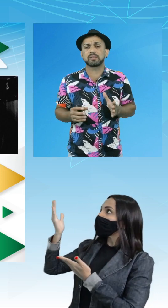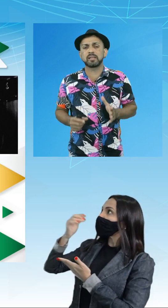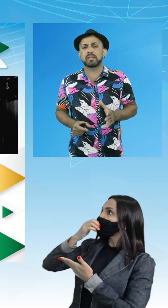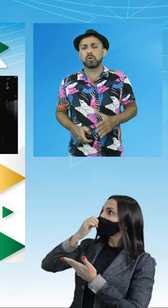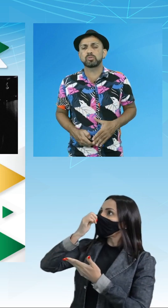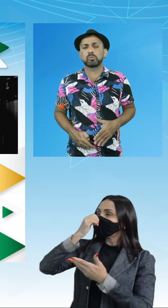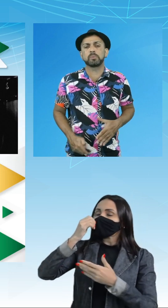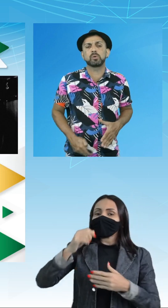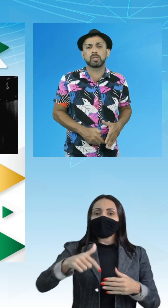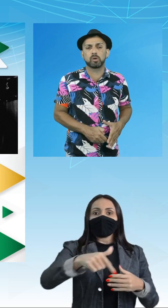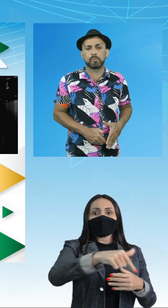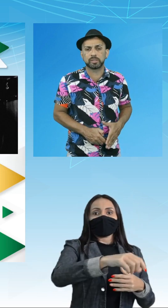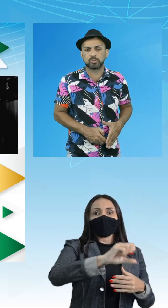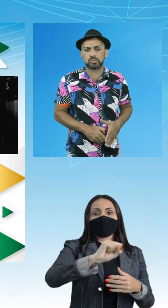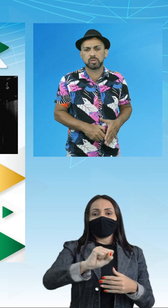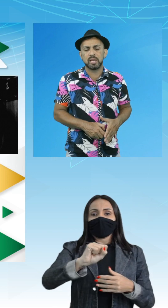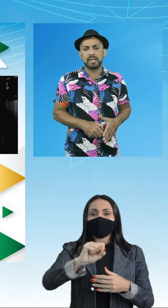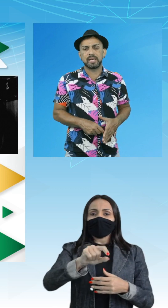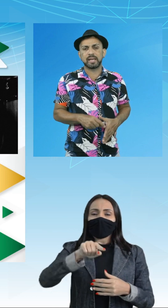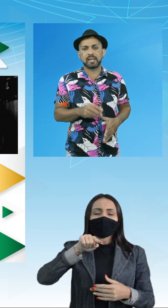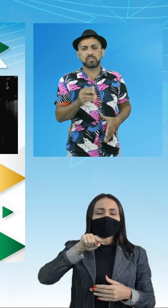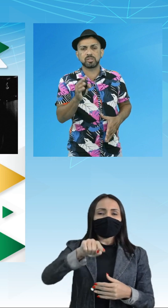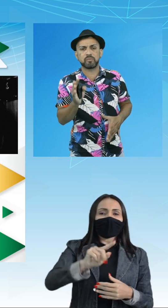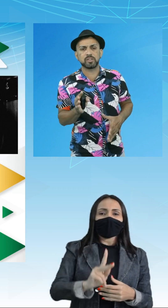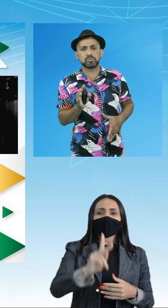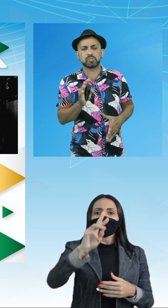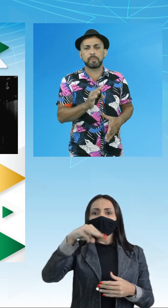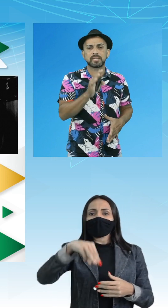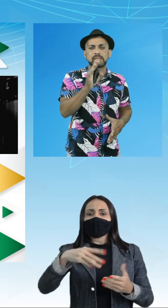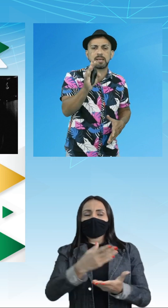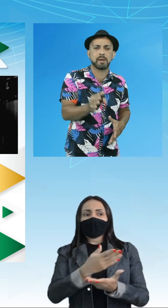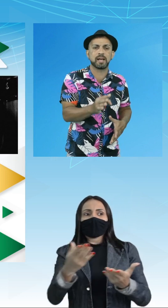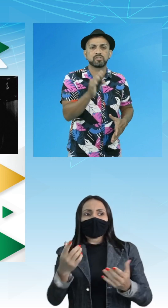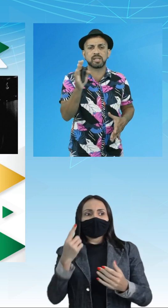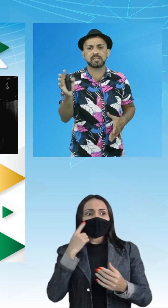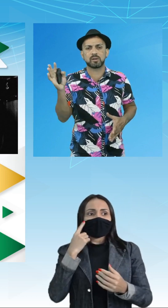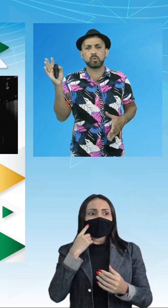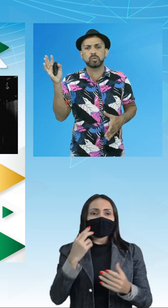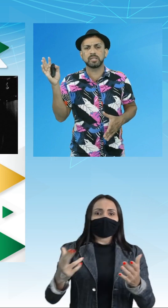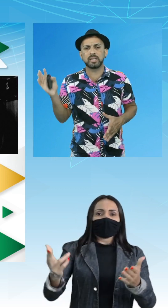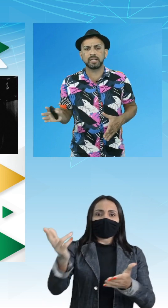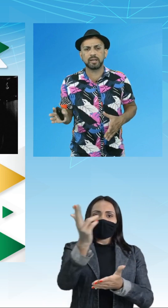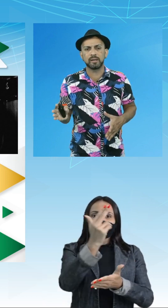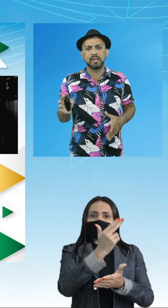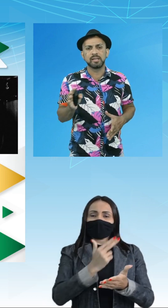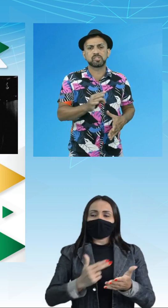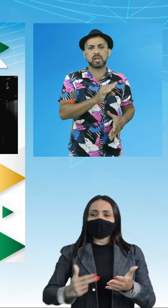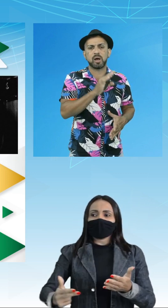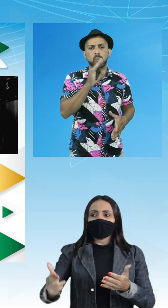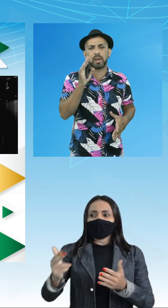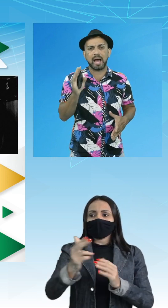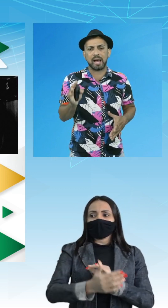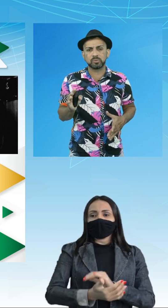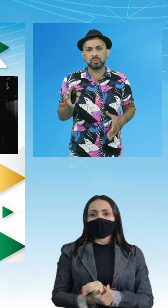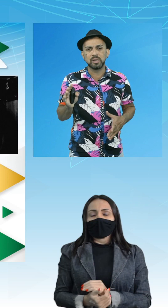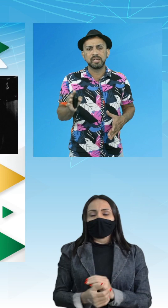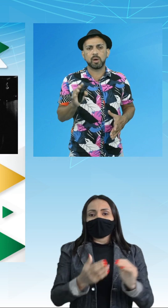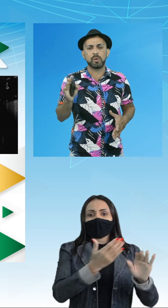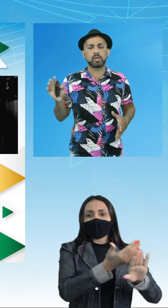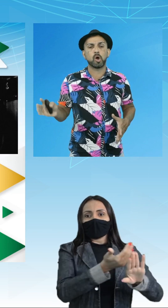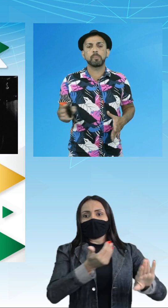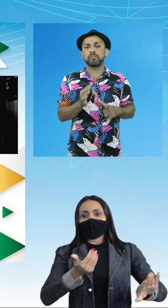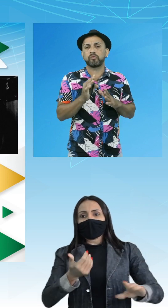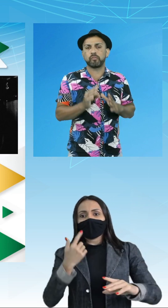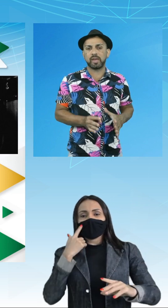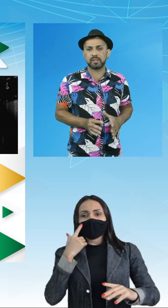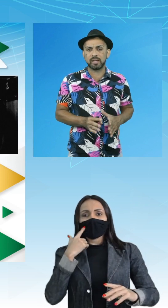78 mil quilômetros. E aí a gente vê justamente essa imagem dessa cordilheira que está ao lado, que